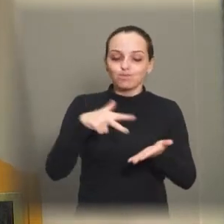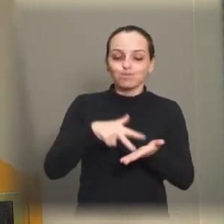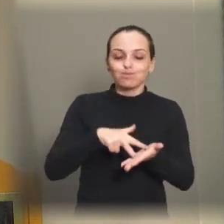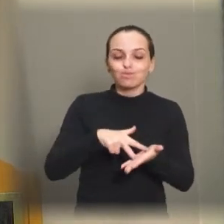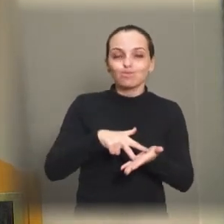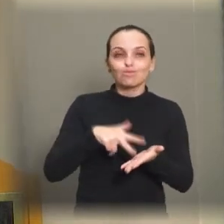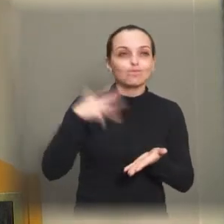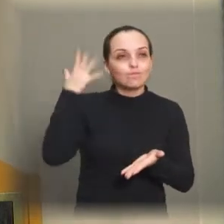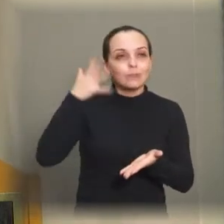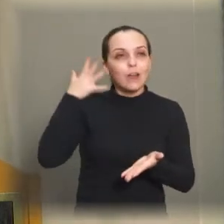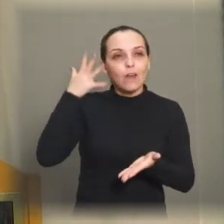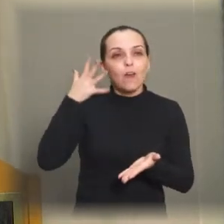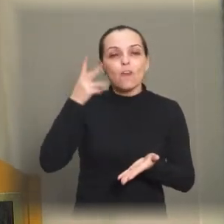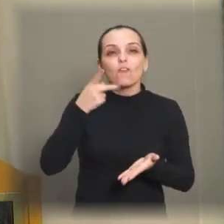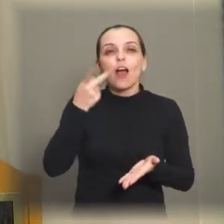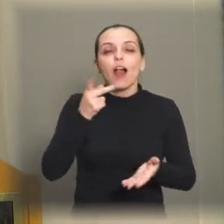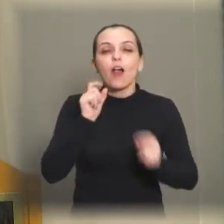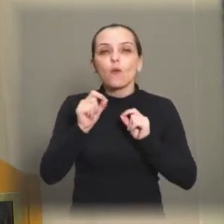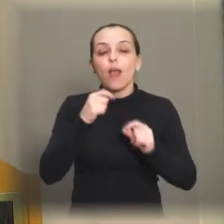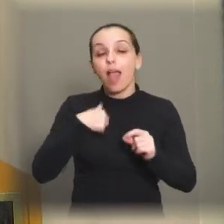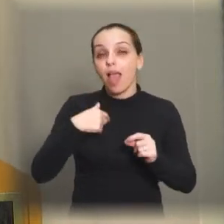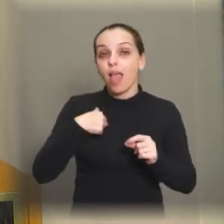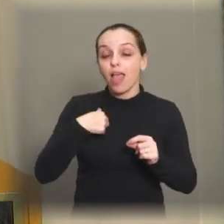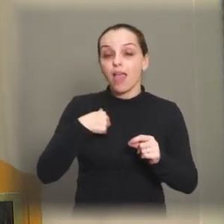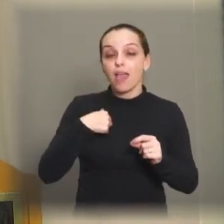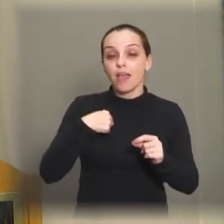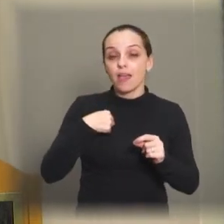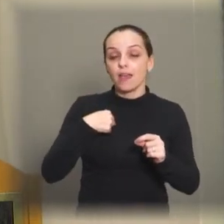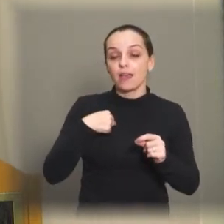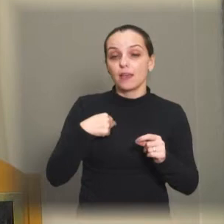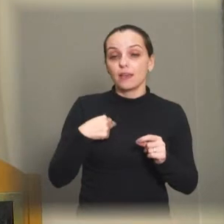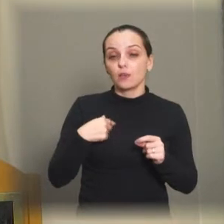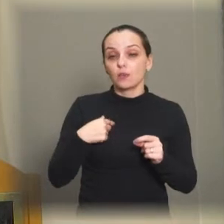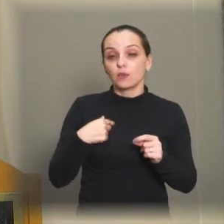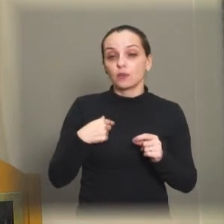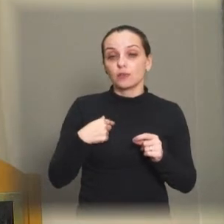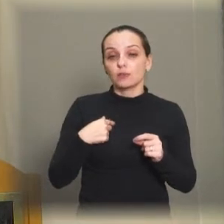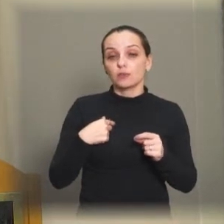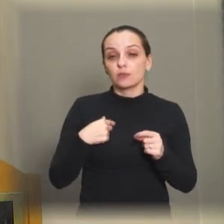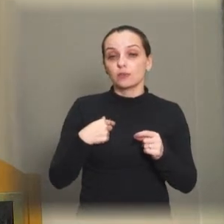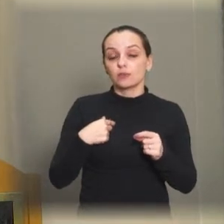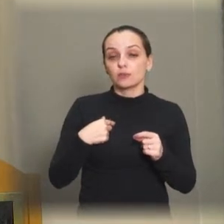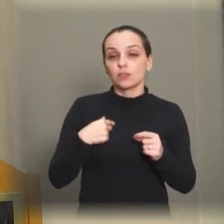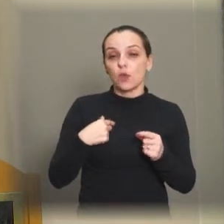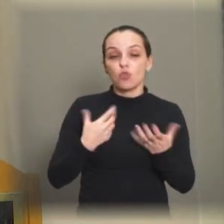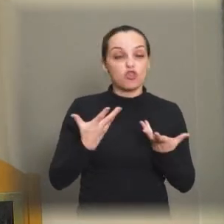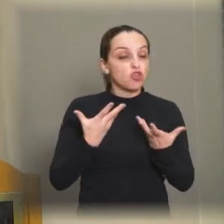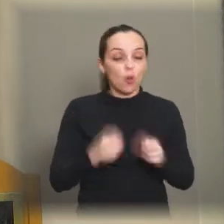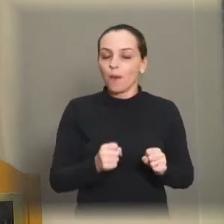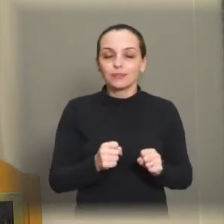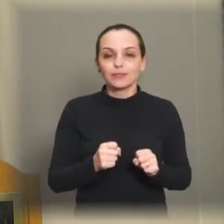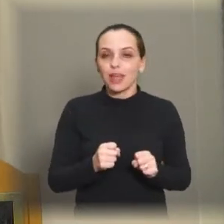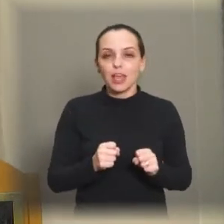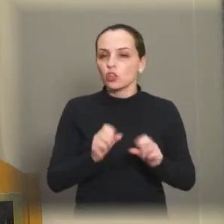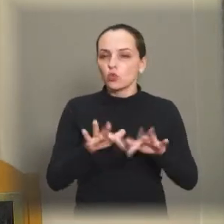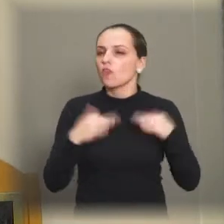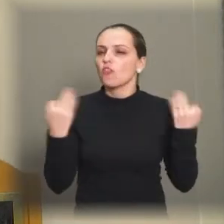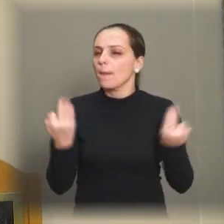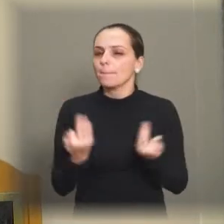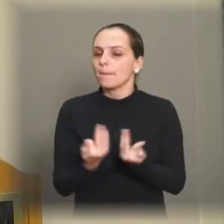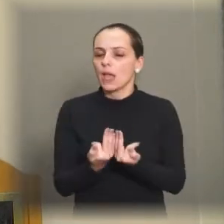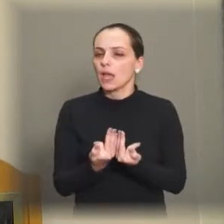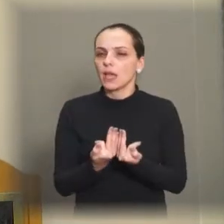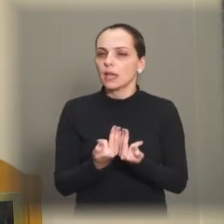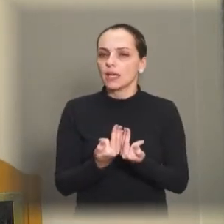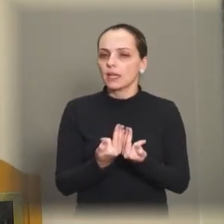querer dizer que eu tenho qualquer qualquer objeção em relação à família